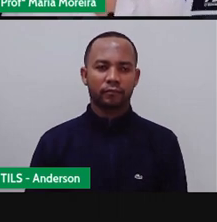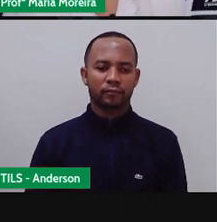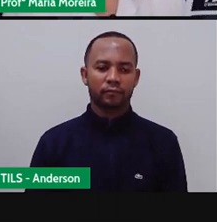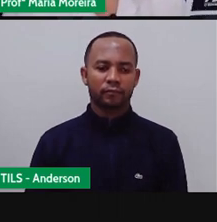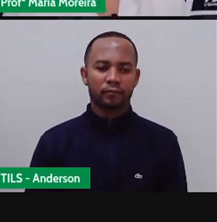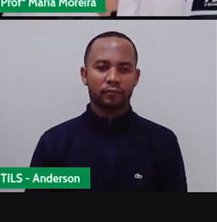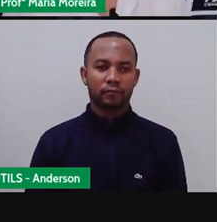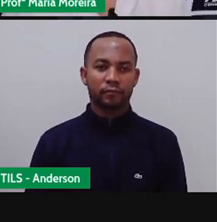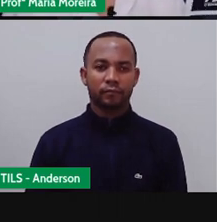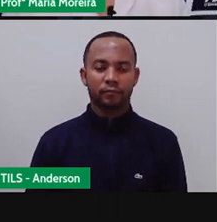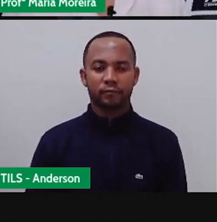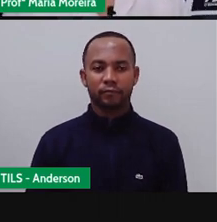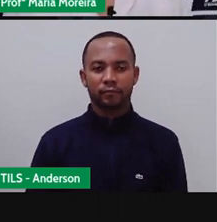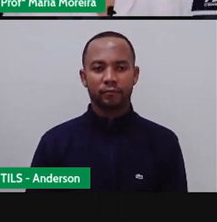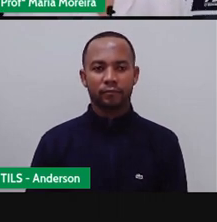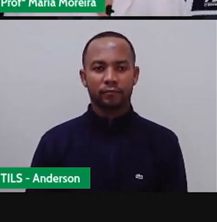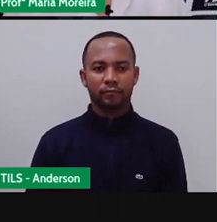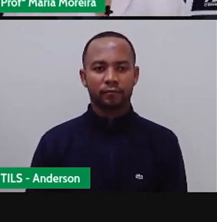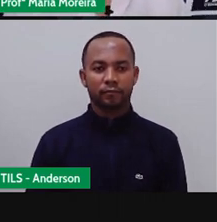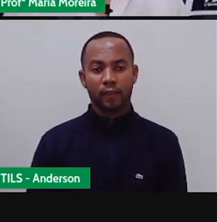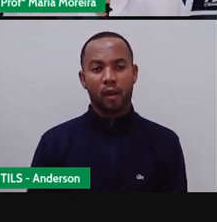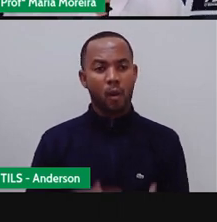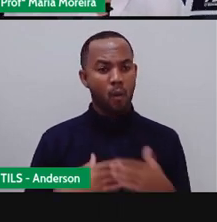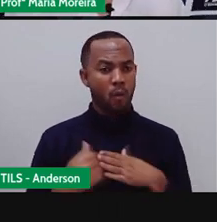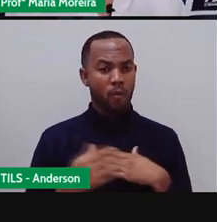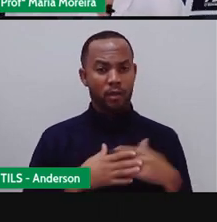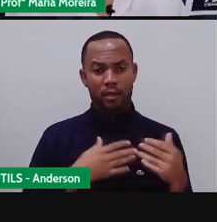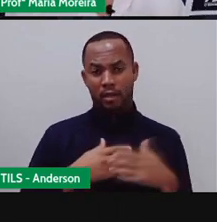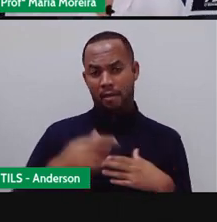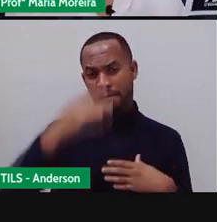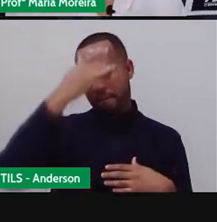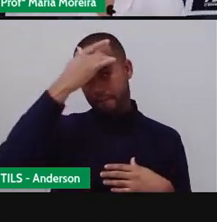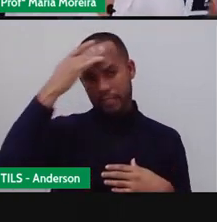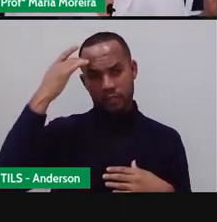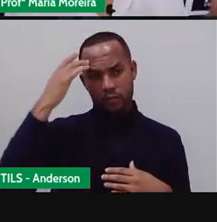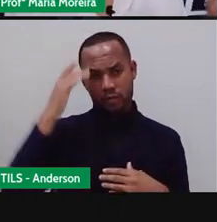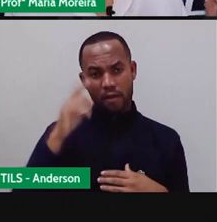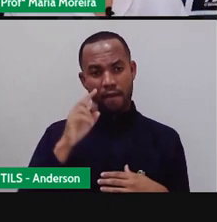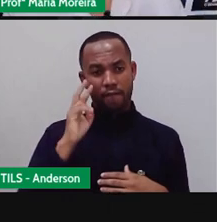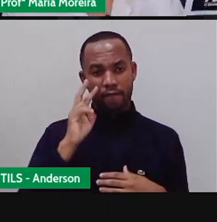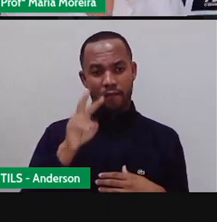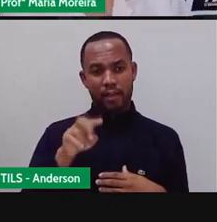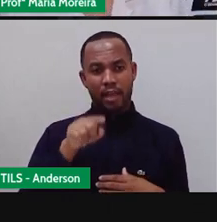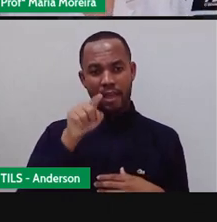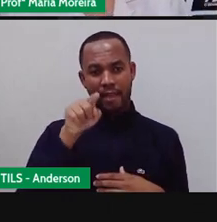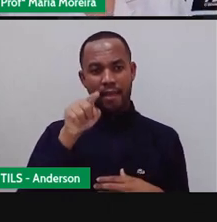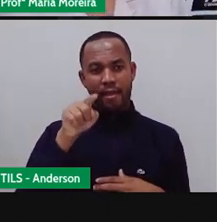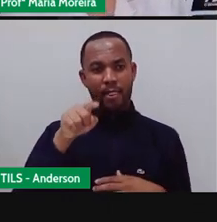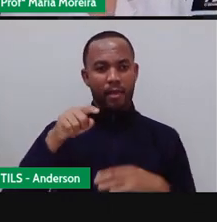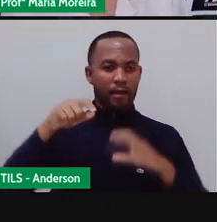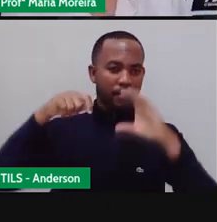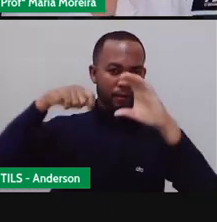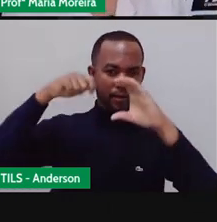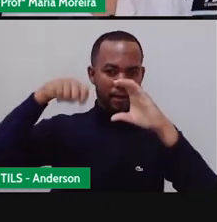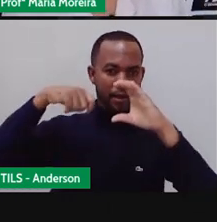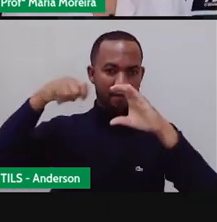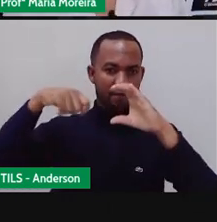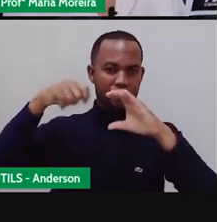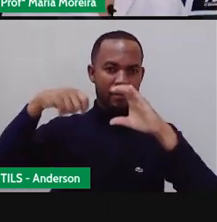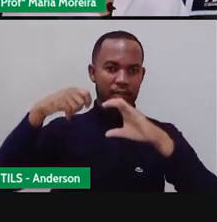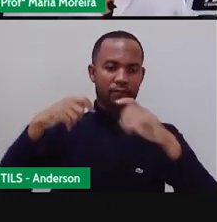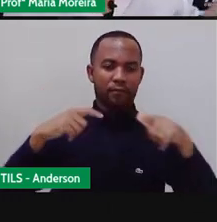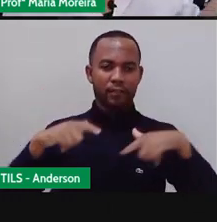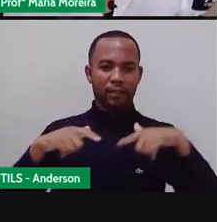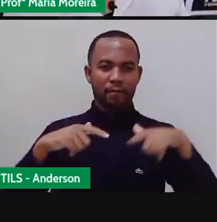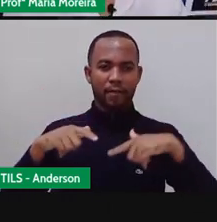prefeitura de feira. Então, qualquer pessoa vai subentender o seguinte, olha, Maria está gravando nesse momento